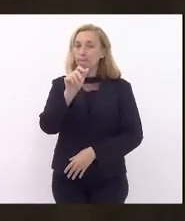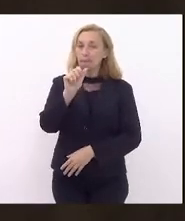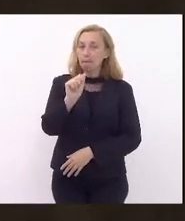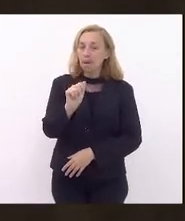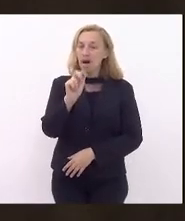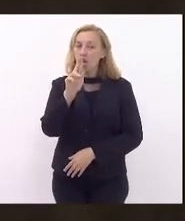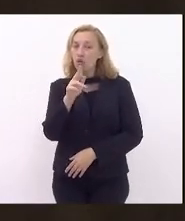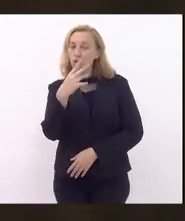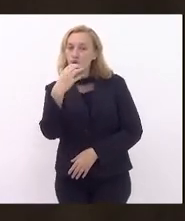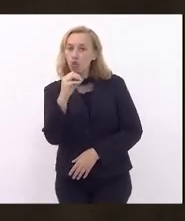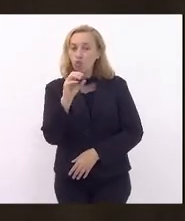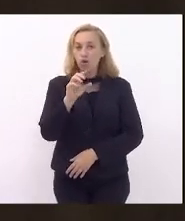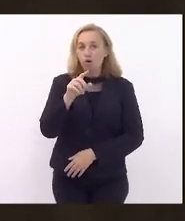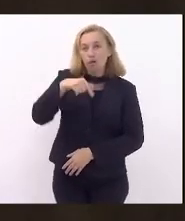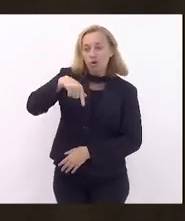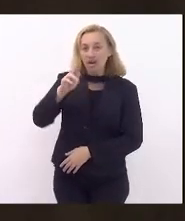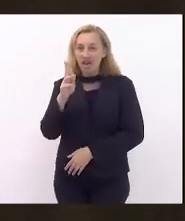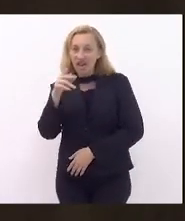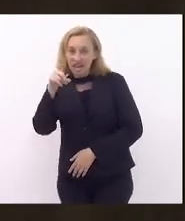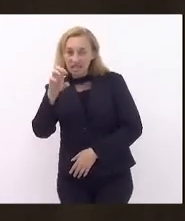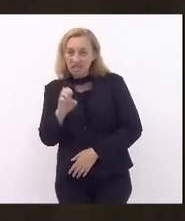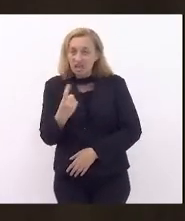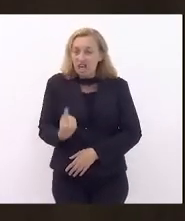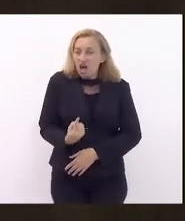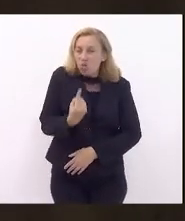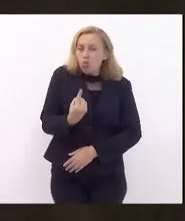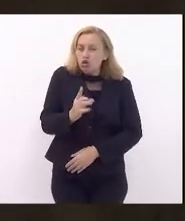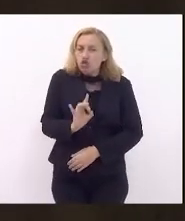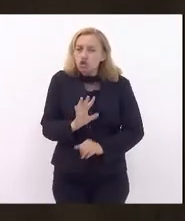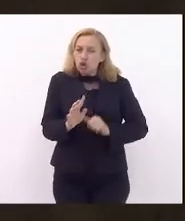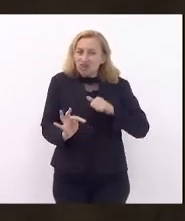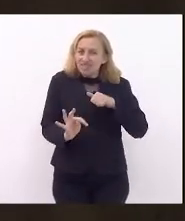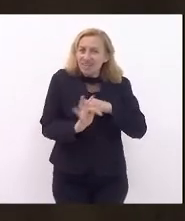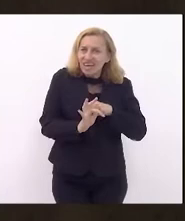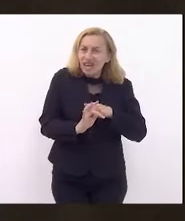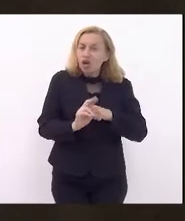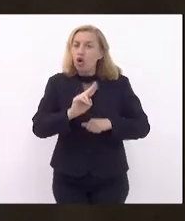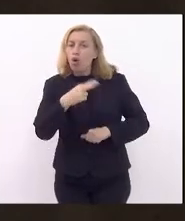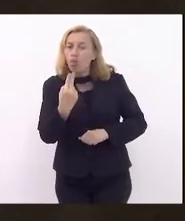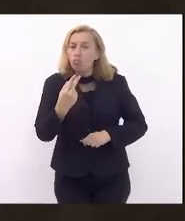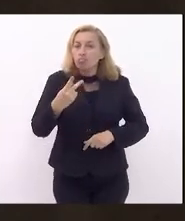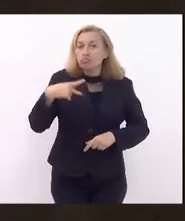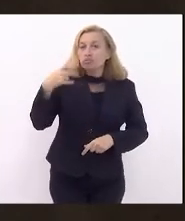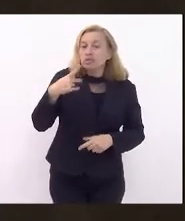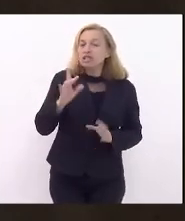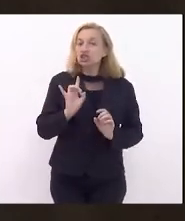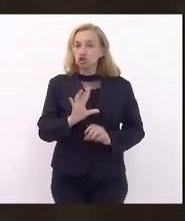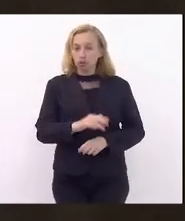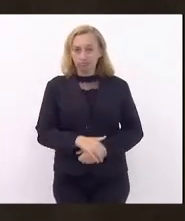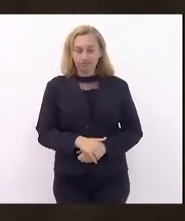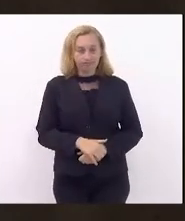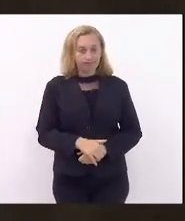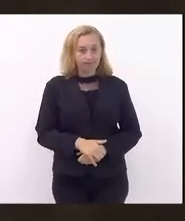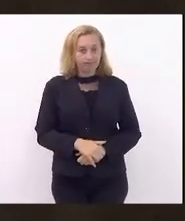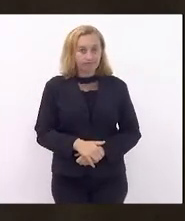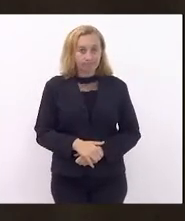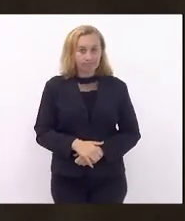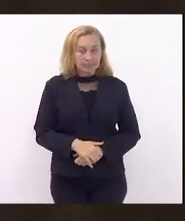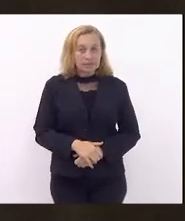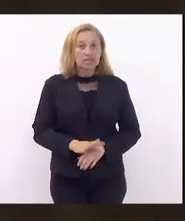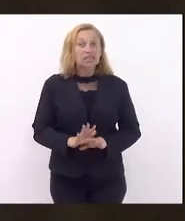ela é unicamente técnica, é só política, e se